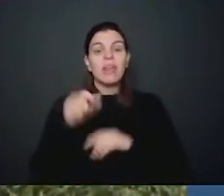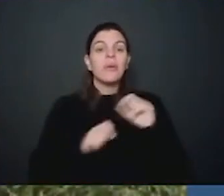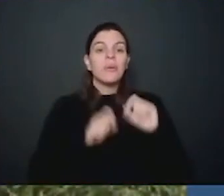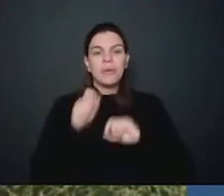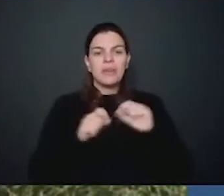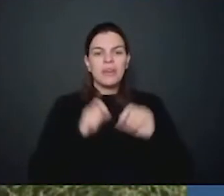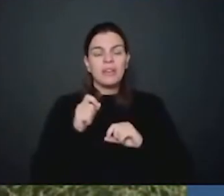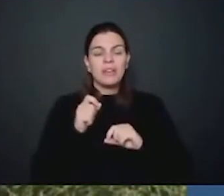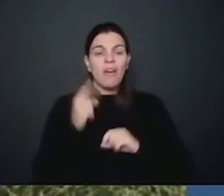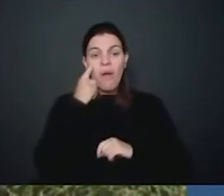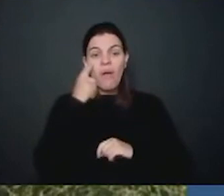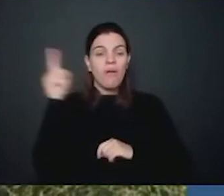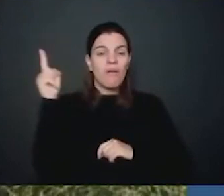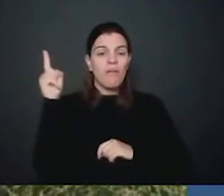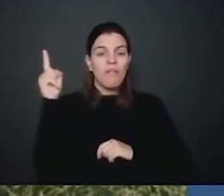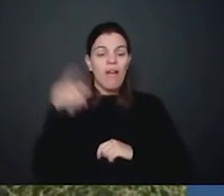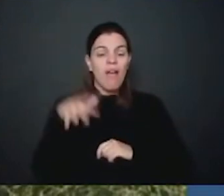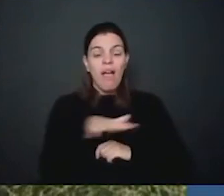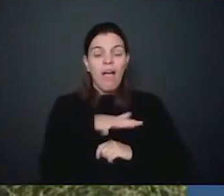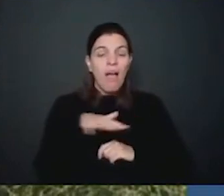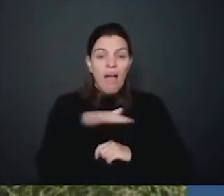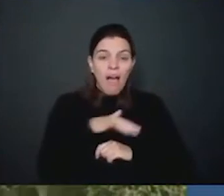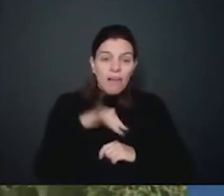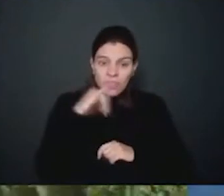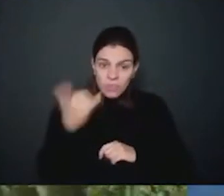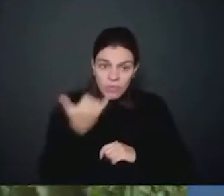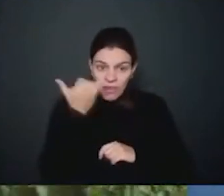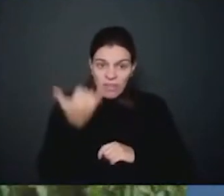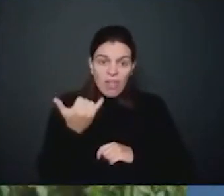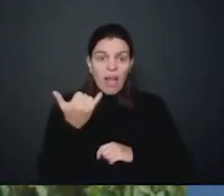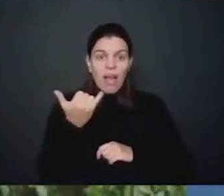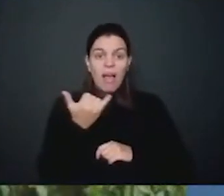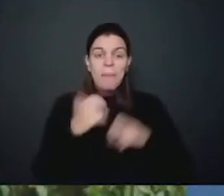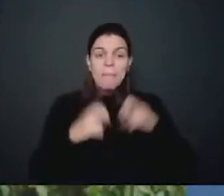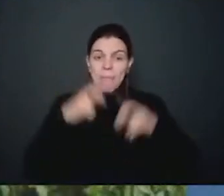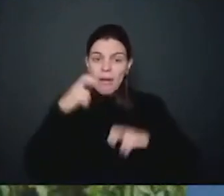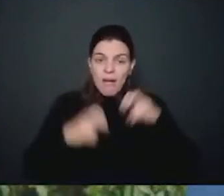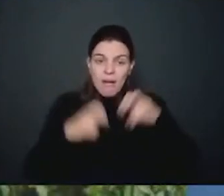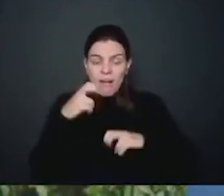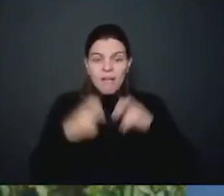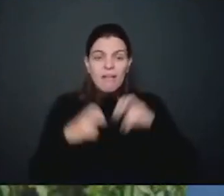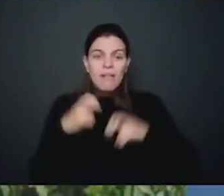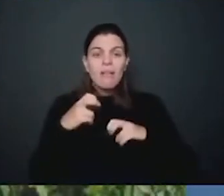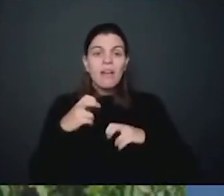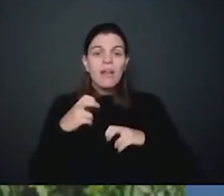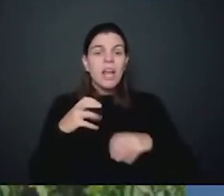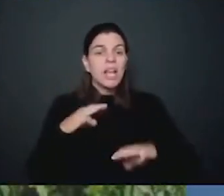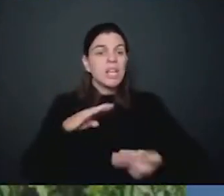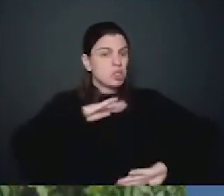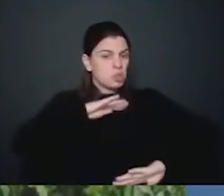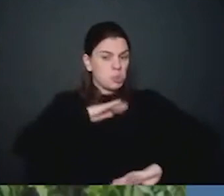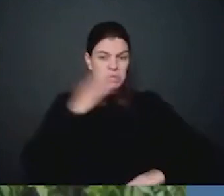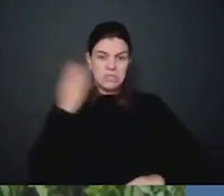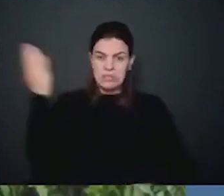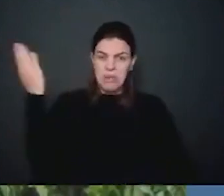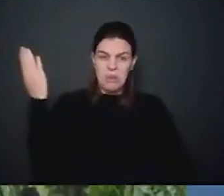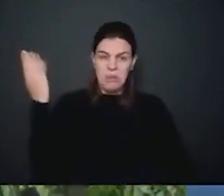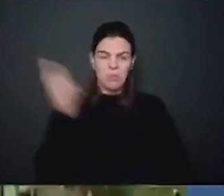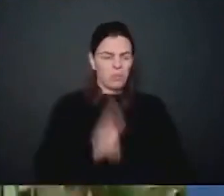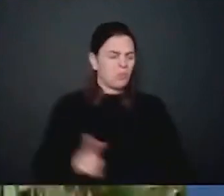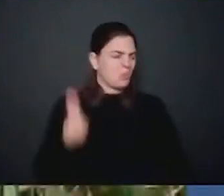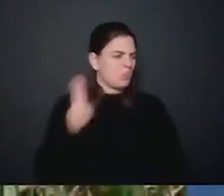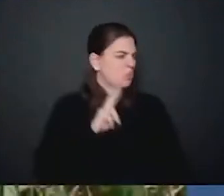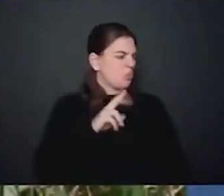as áreas de lazer, que são as praças e os parques, que se encontram em situações sem condições de uso. E eu quero